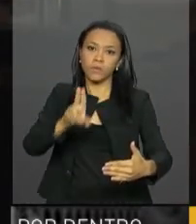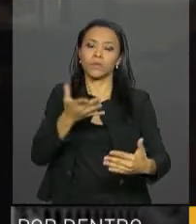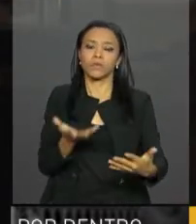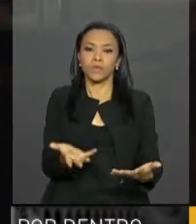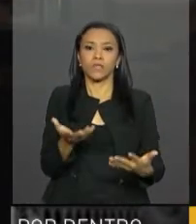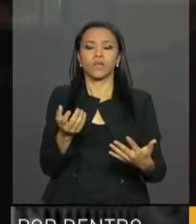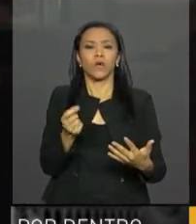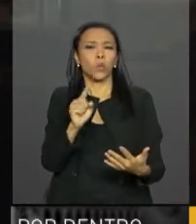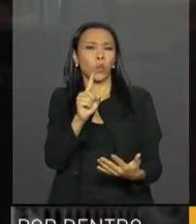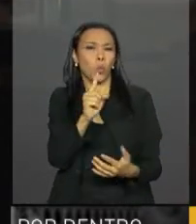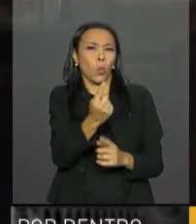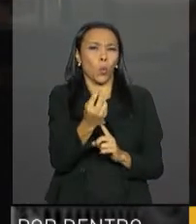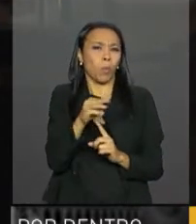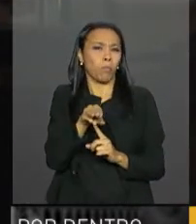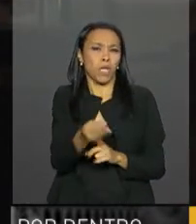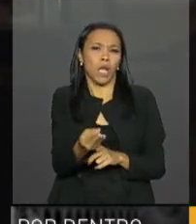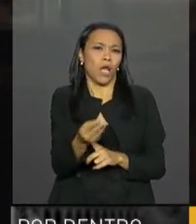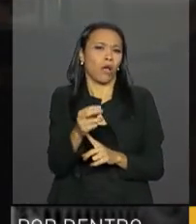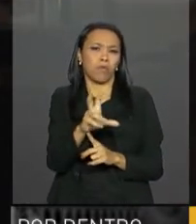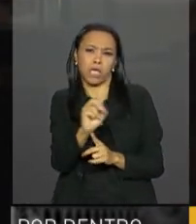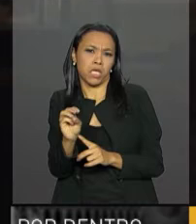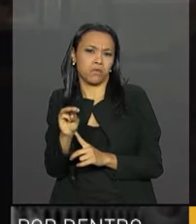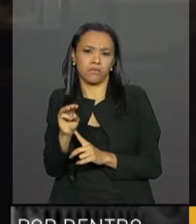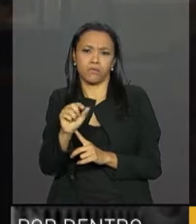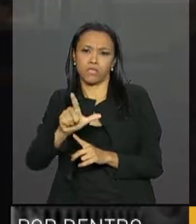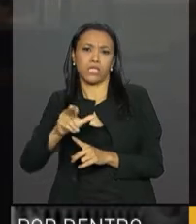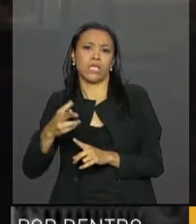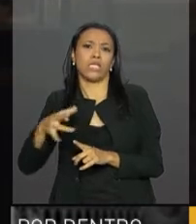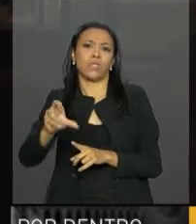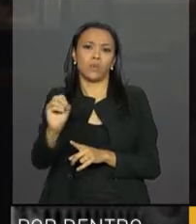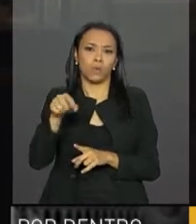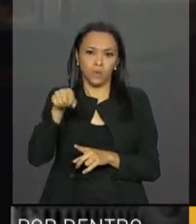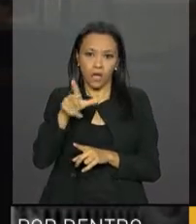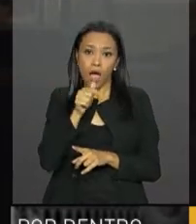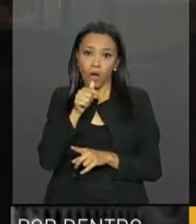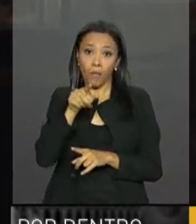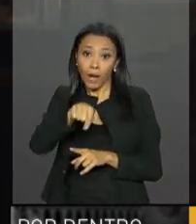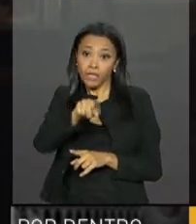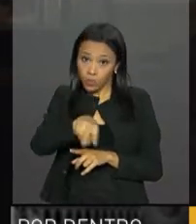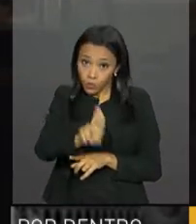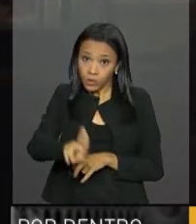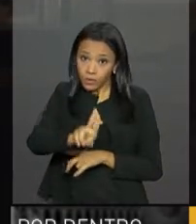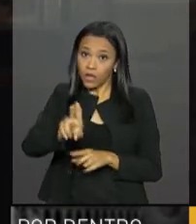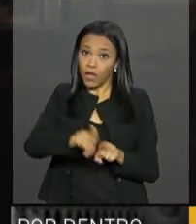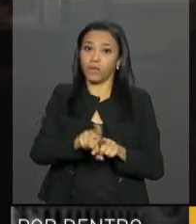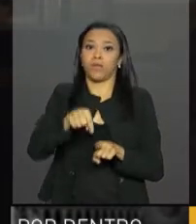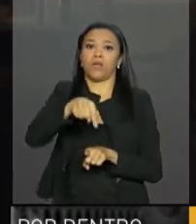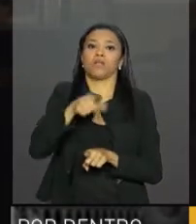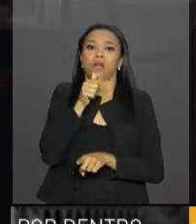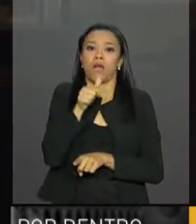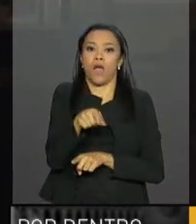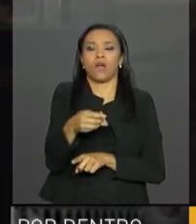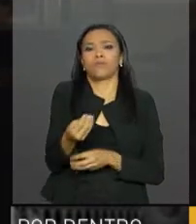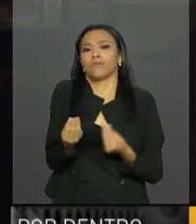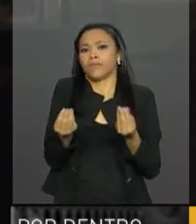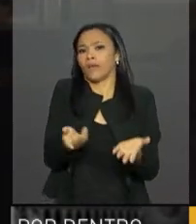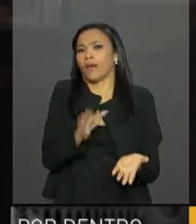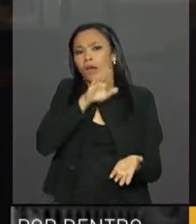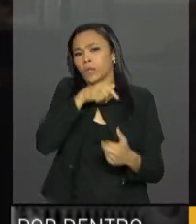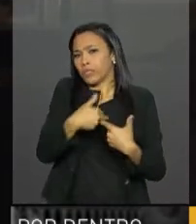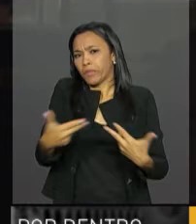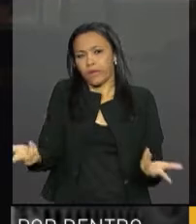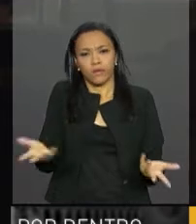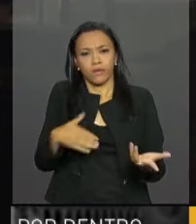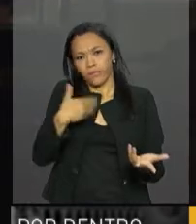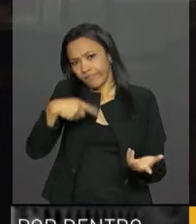um milhão, um milhão e meio de litros sendo armazenados ali para se usar na produção também, para dar água para os animais, enfim.